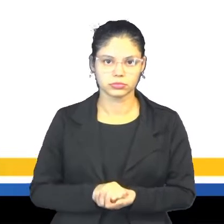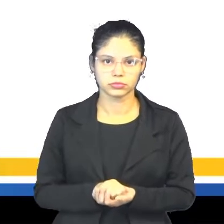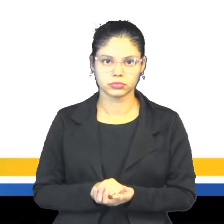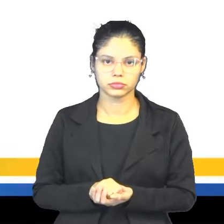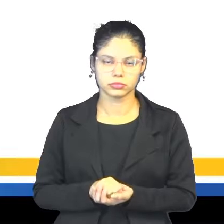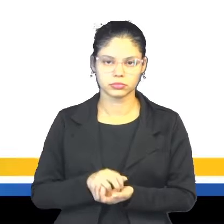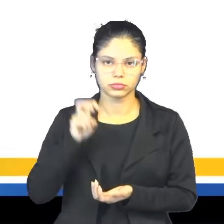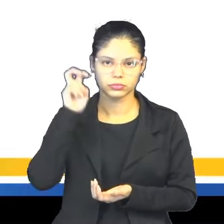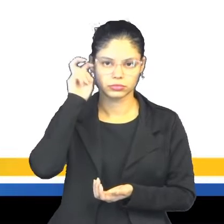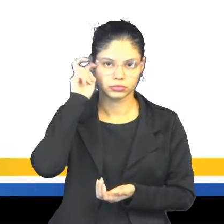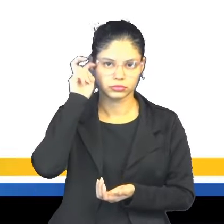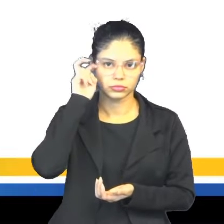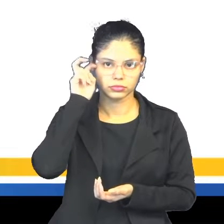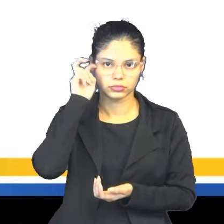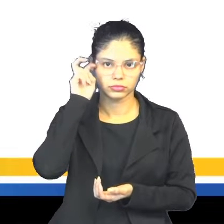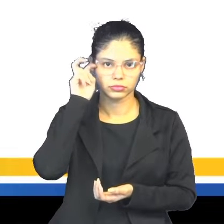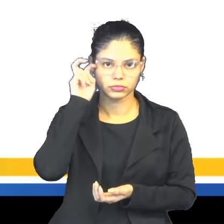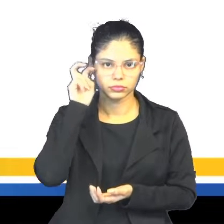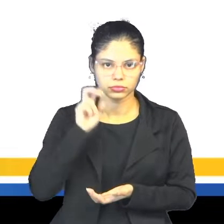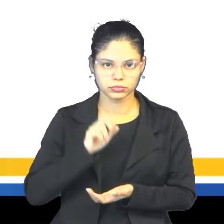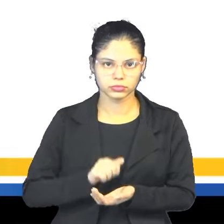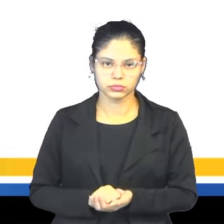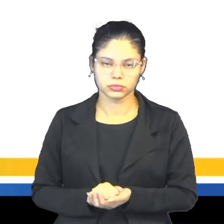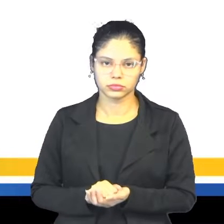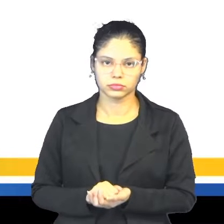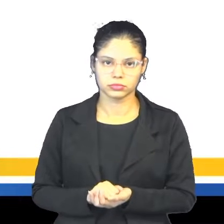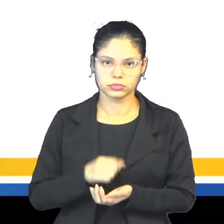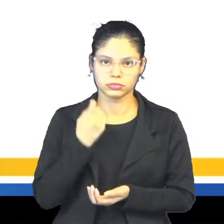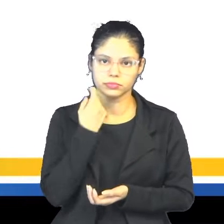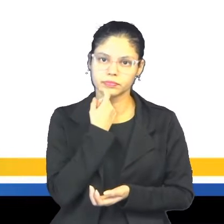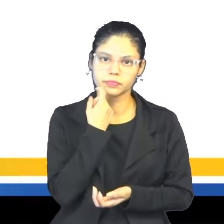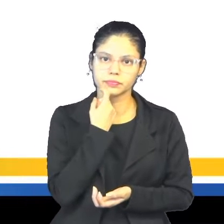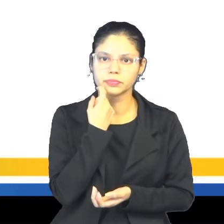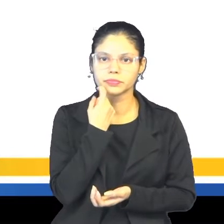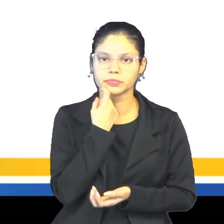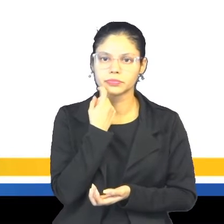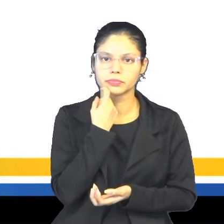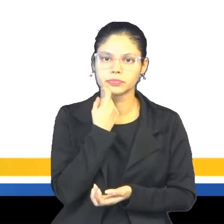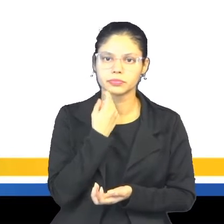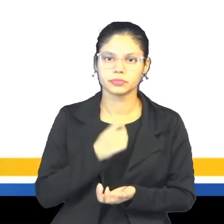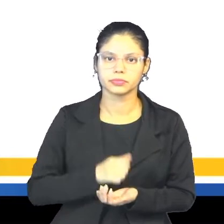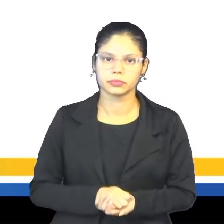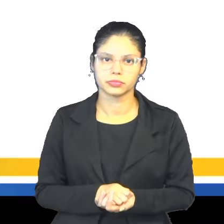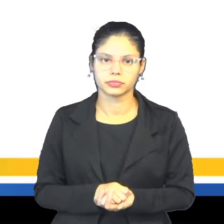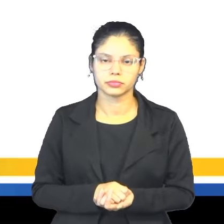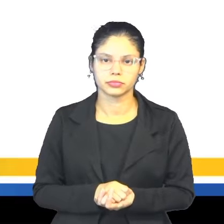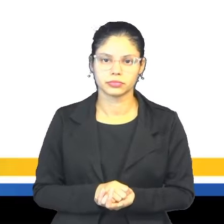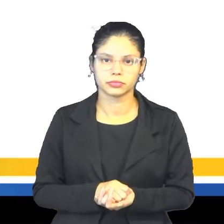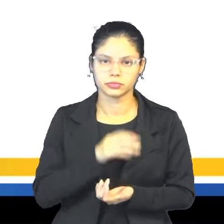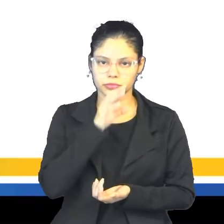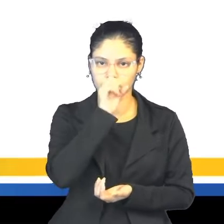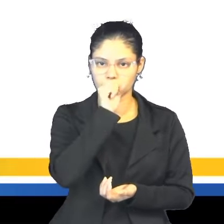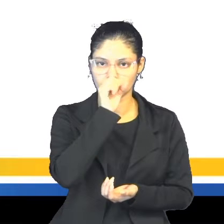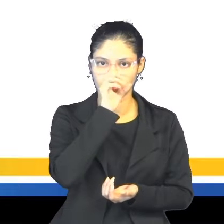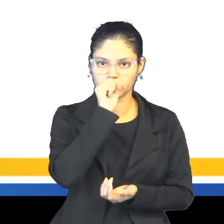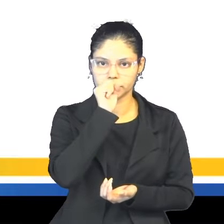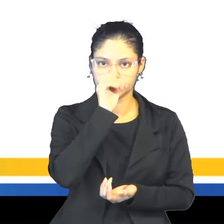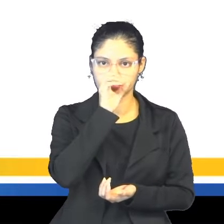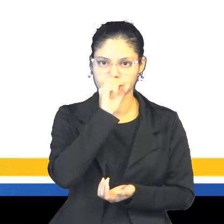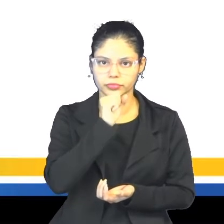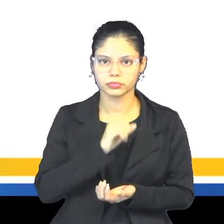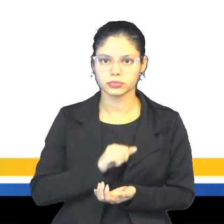Thursday, que é quinta-feira. Friday, sexta-feira. Saturday, que é sábado.